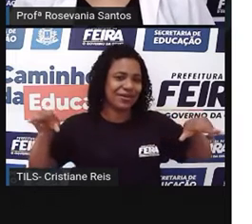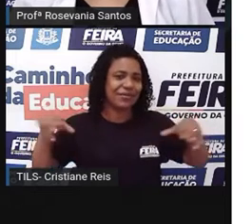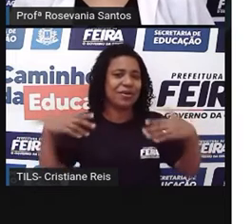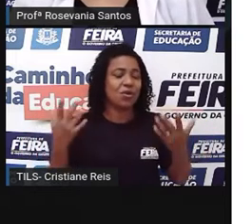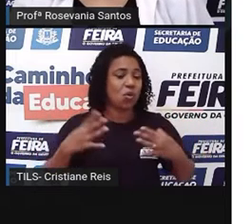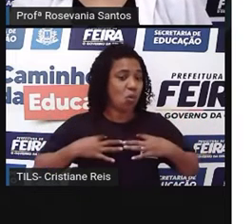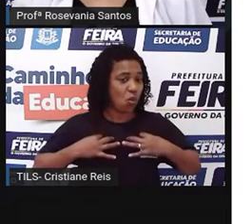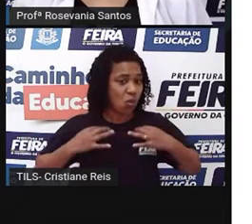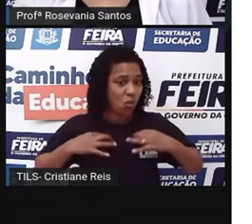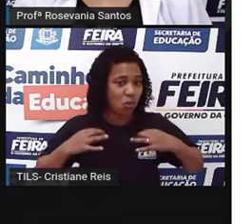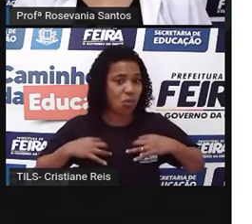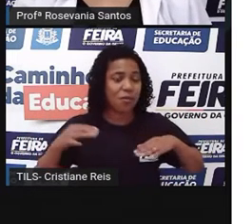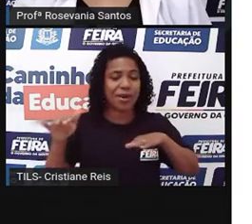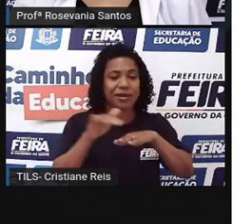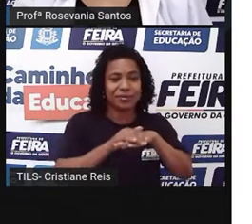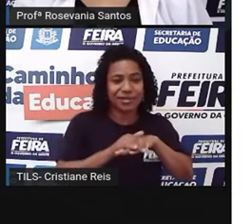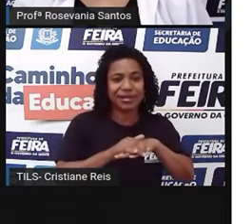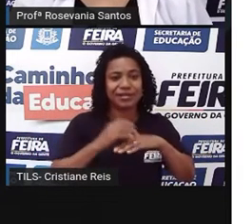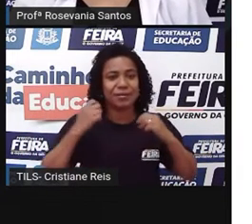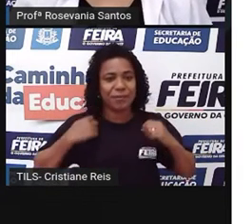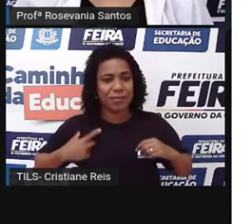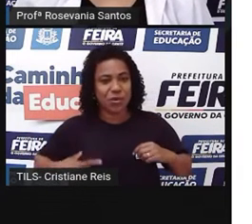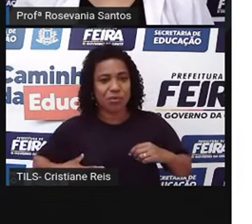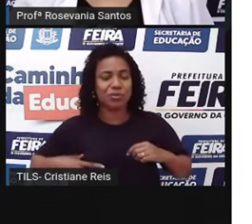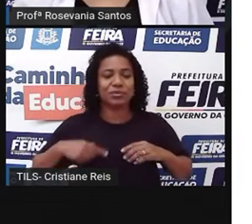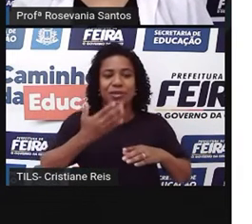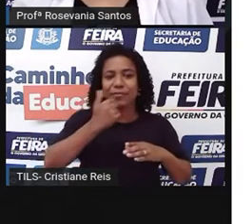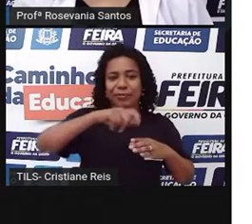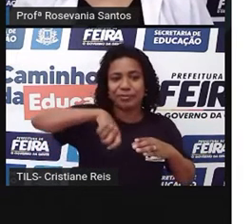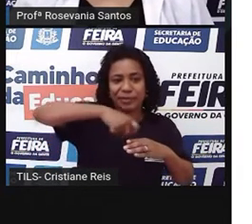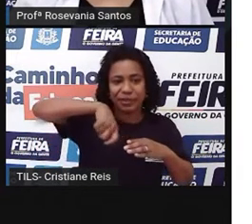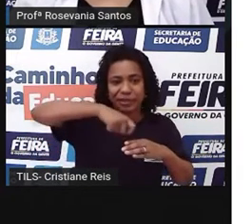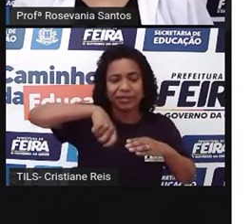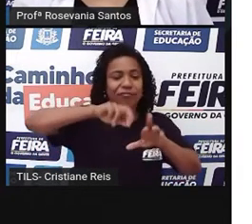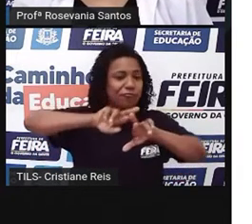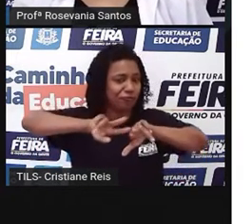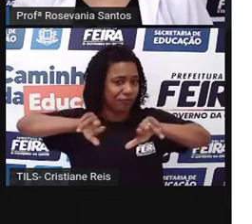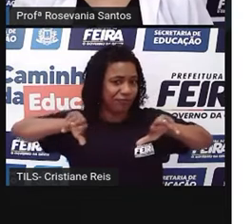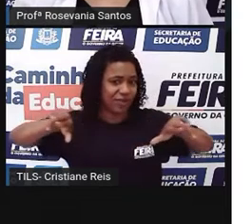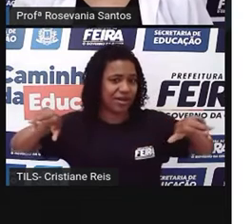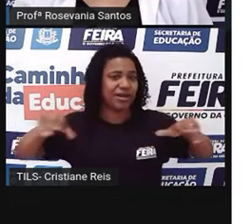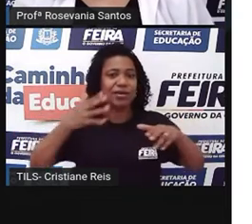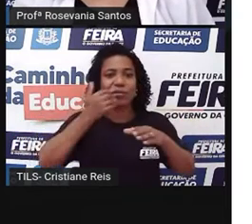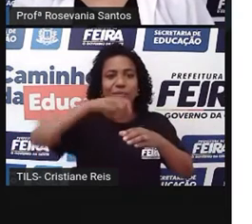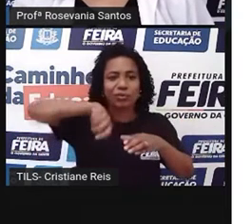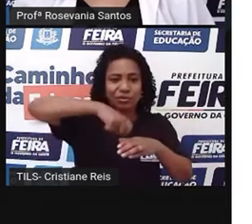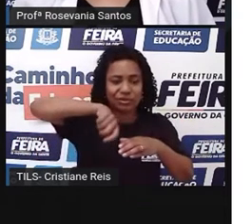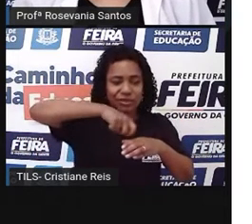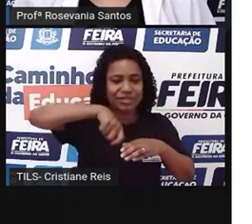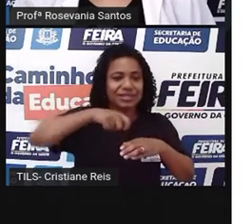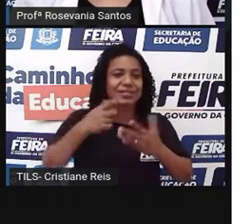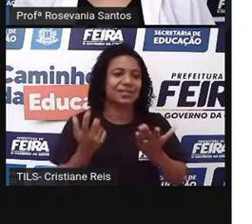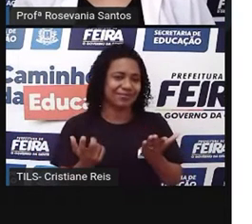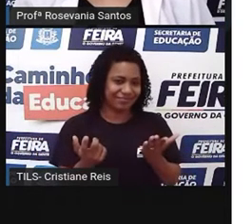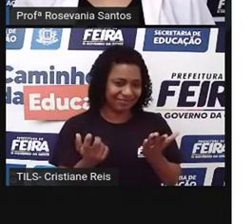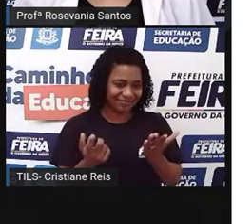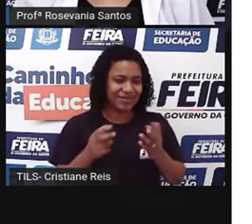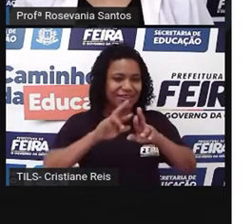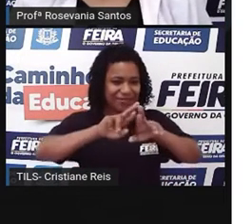como roupas, calçadas, bolsas, panelas, entre outros utensílios para cozinha, móveis, né,